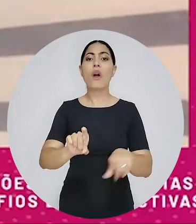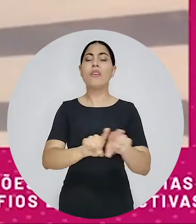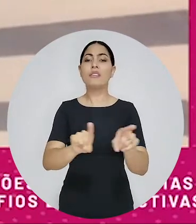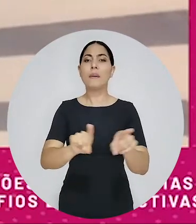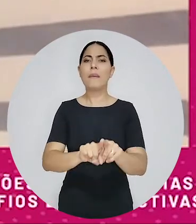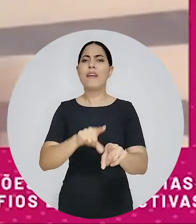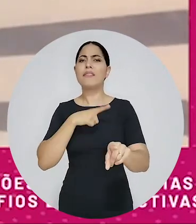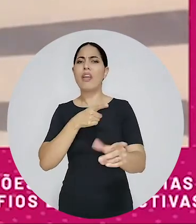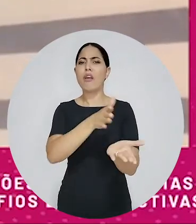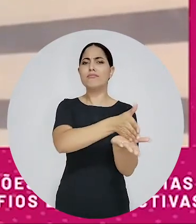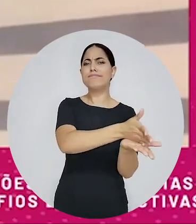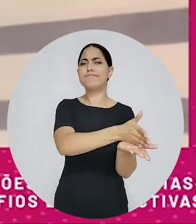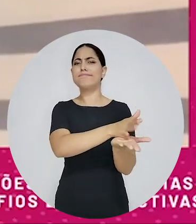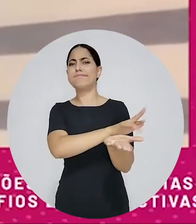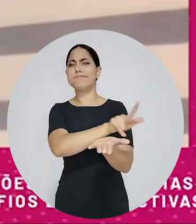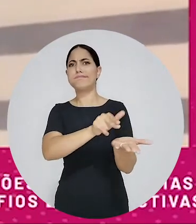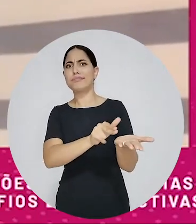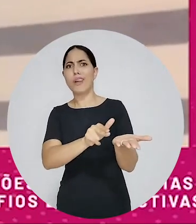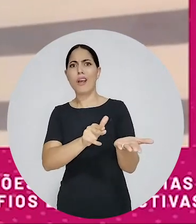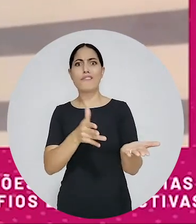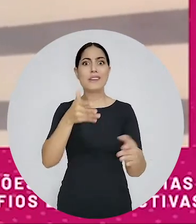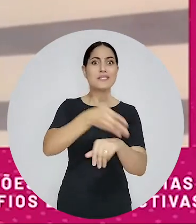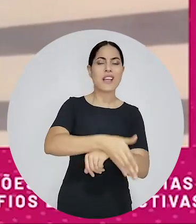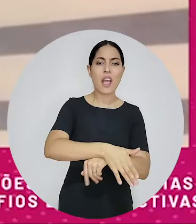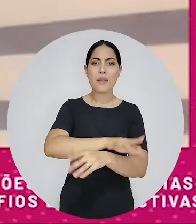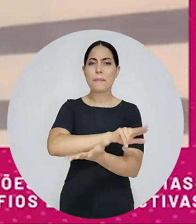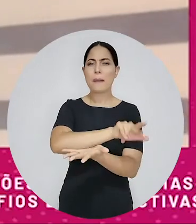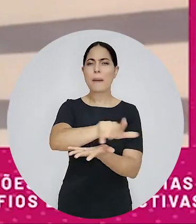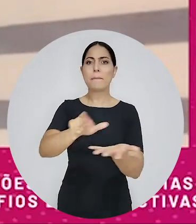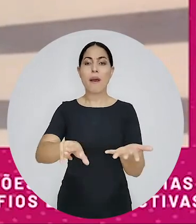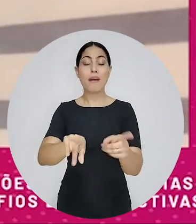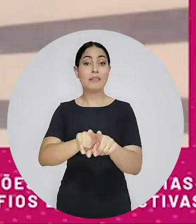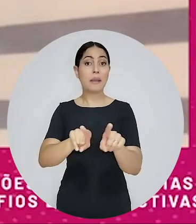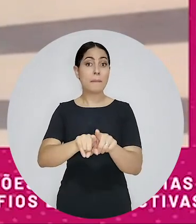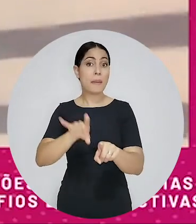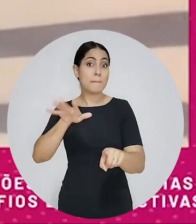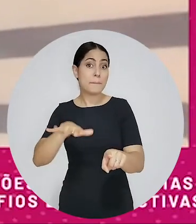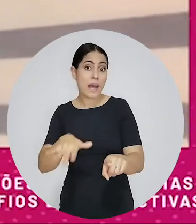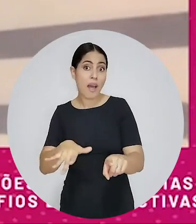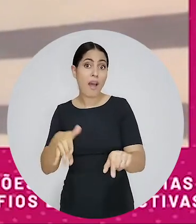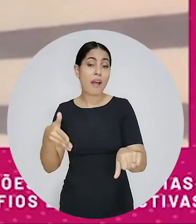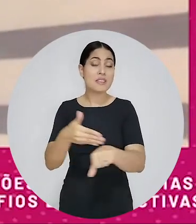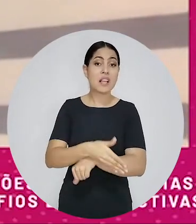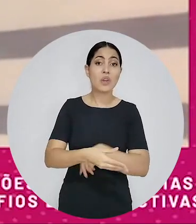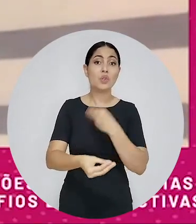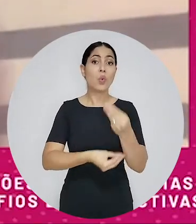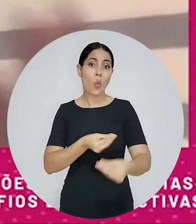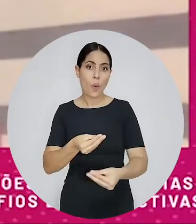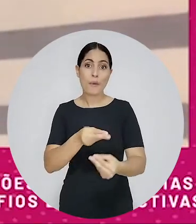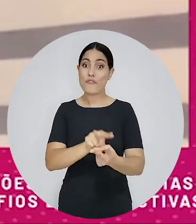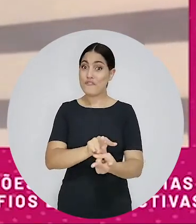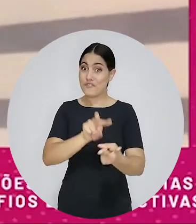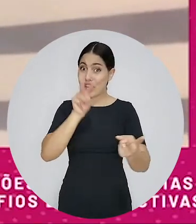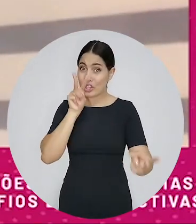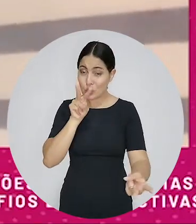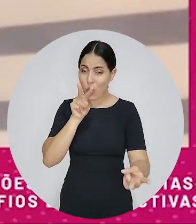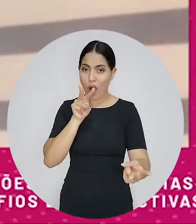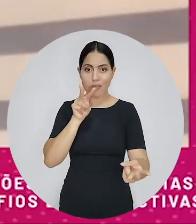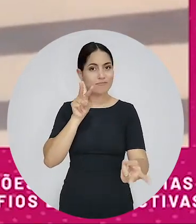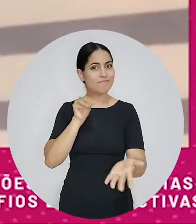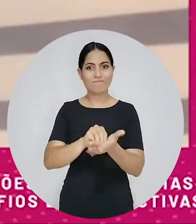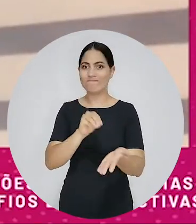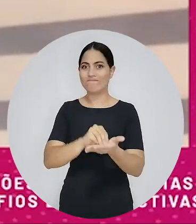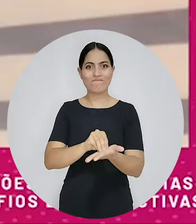transposição de todas as fronteiras, enfim, um baixo custo de acesso. Então, não há, nesse mundo virtual,